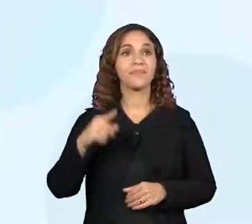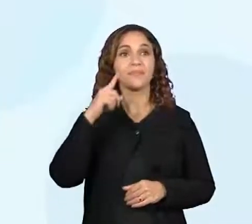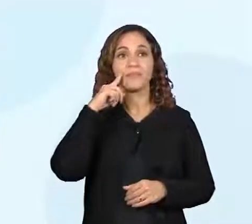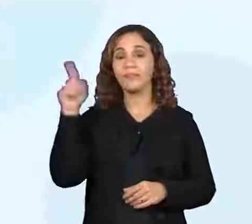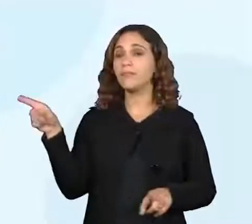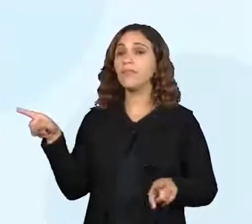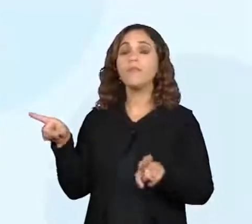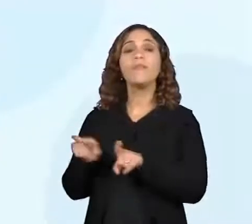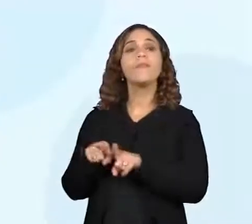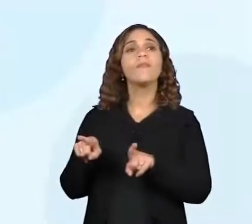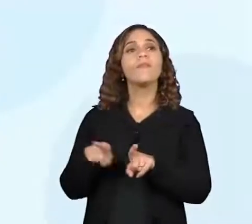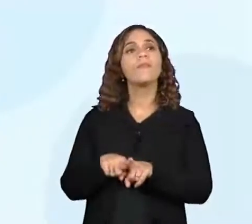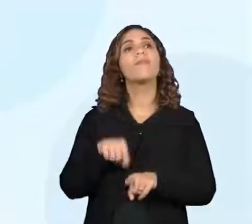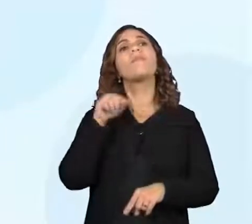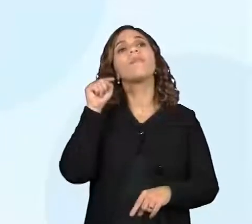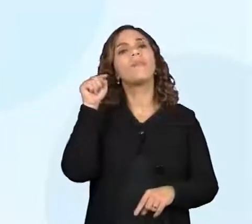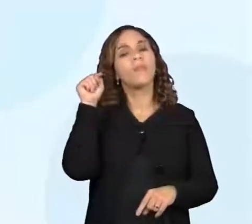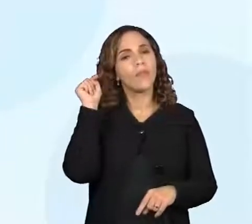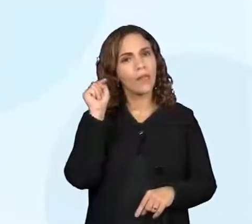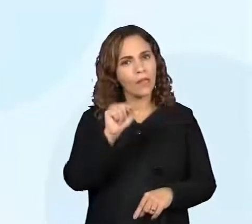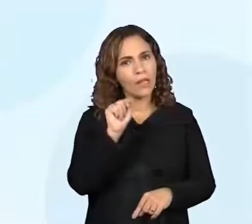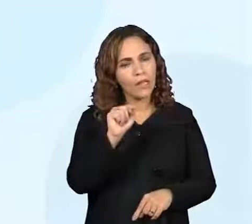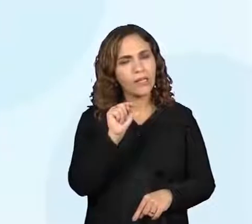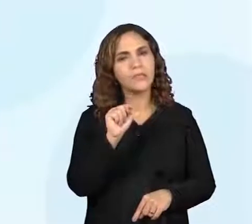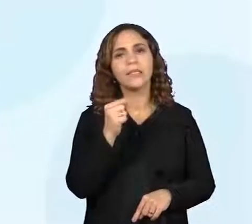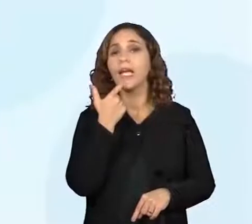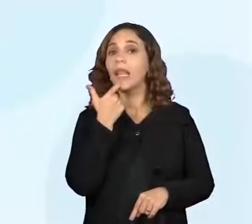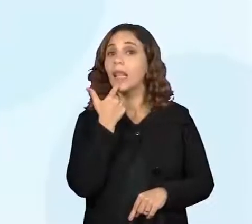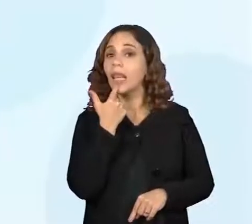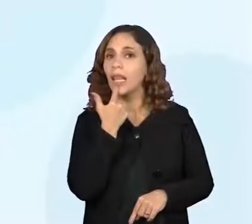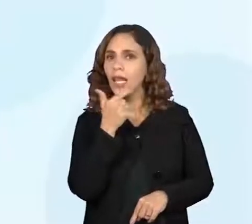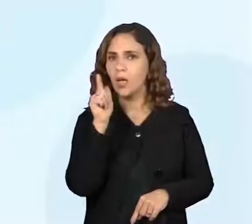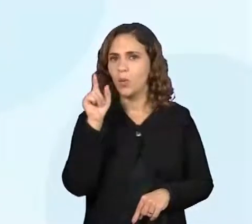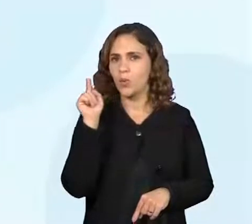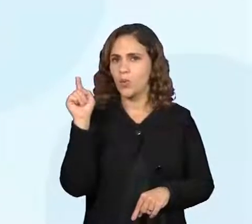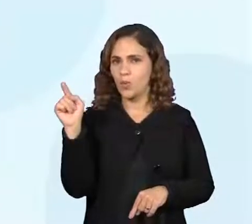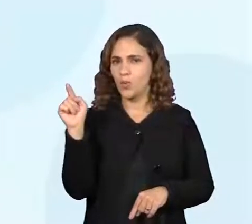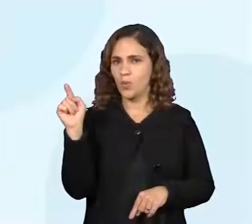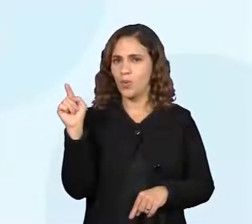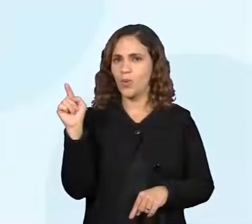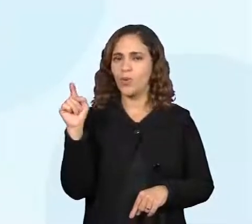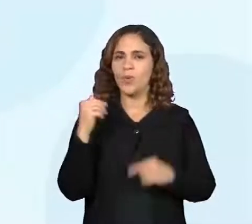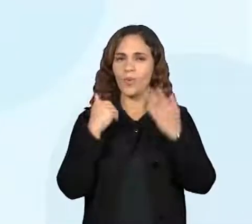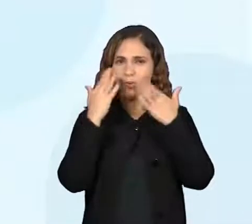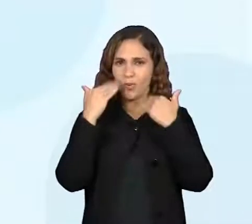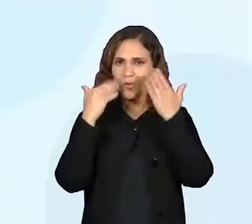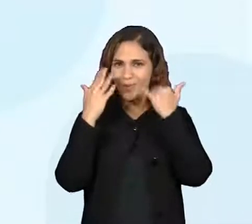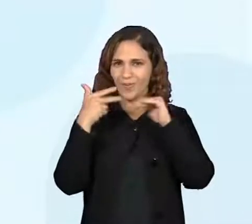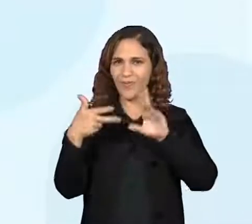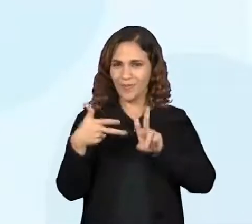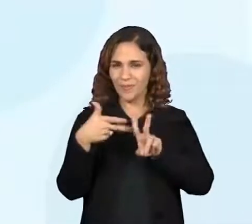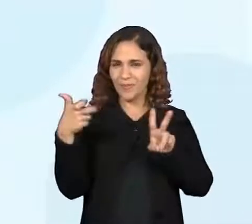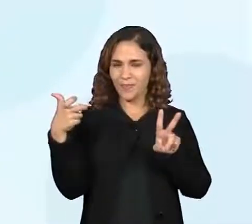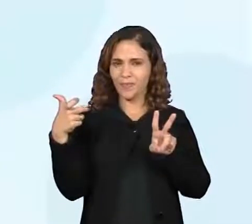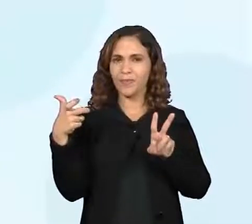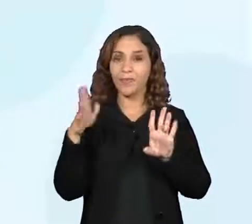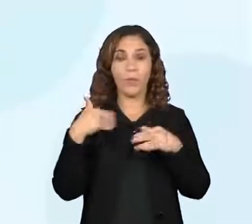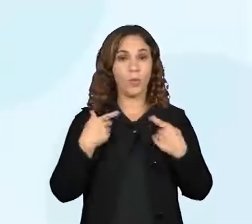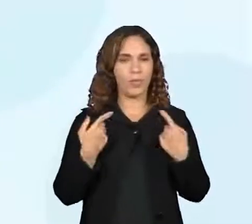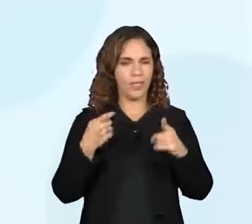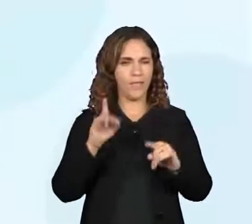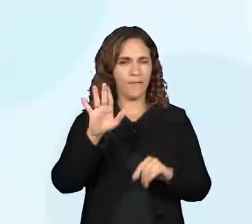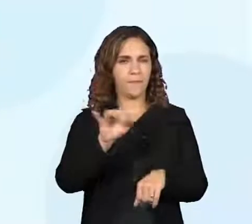Influência na língua portuguesa. Vou deixar um outro desafio aqui para vocês. O segundo desafio